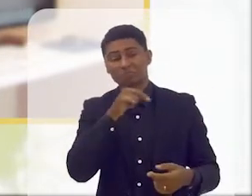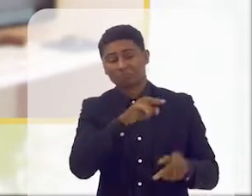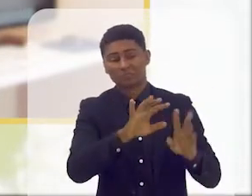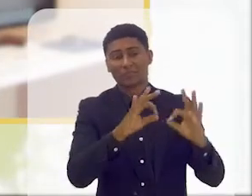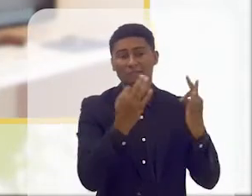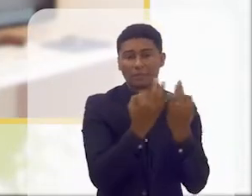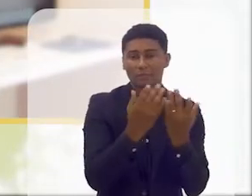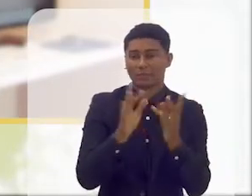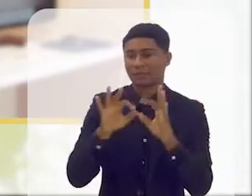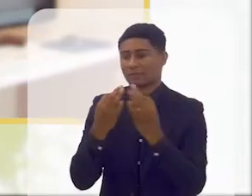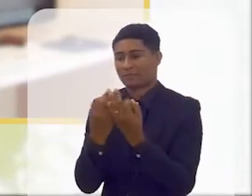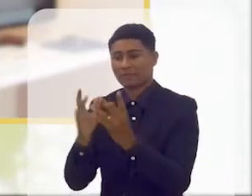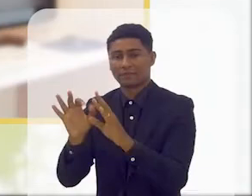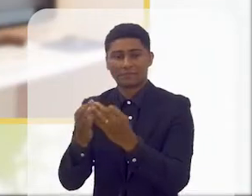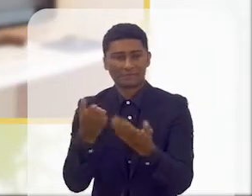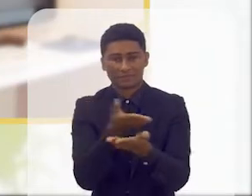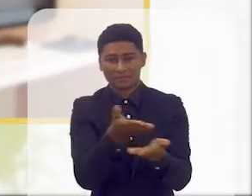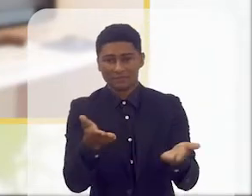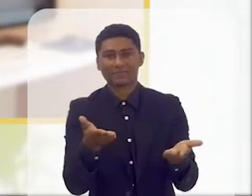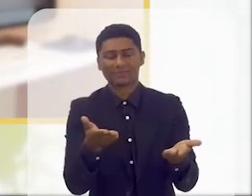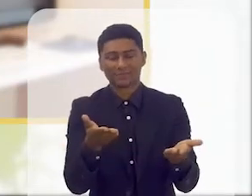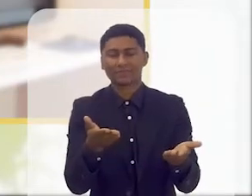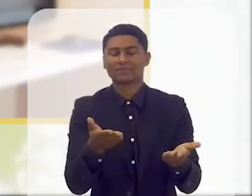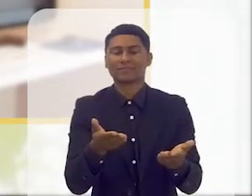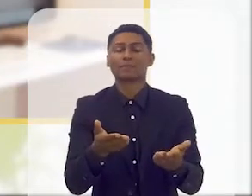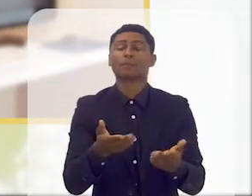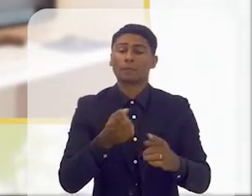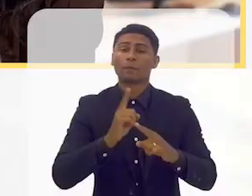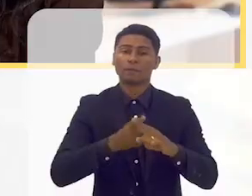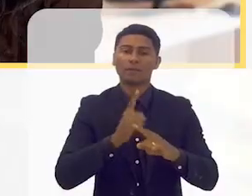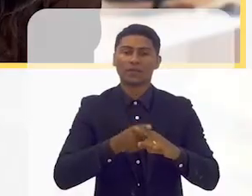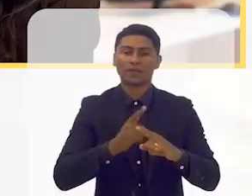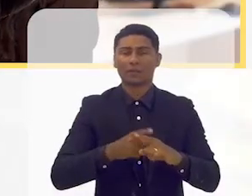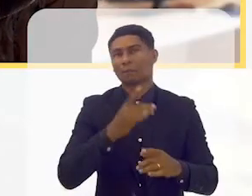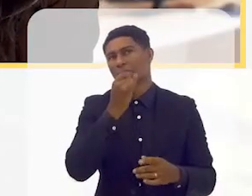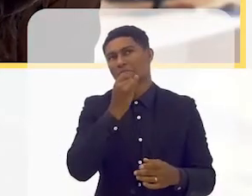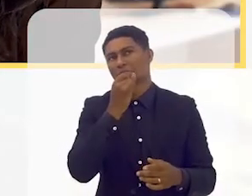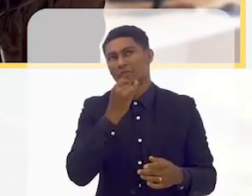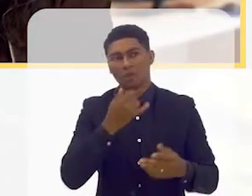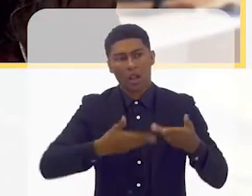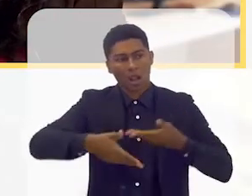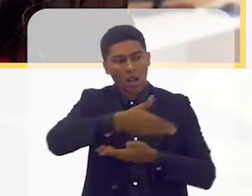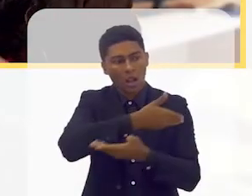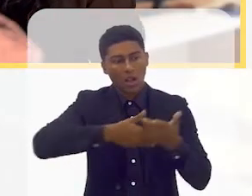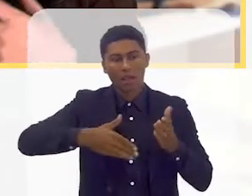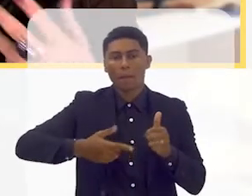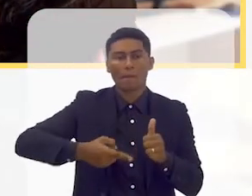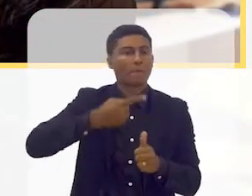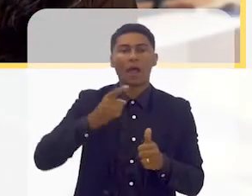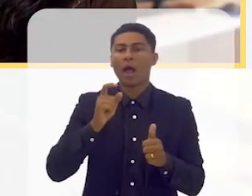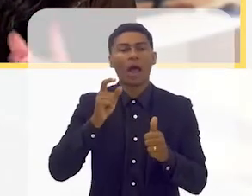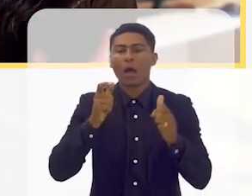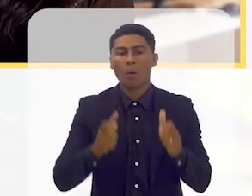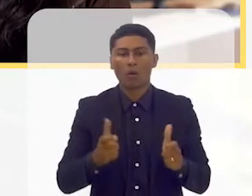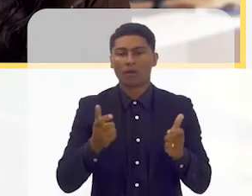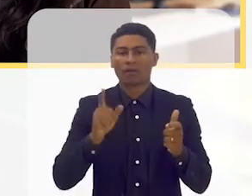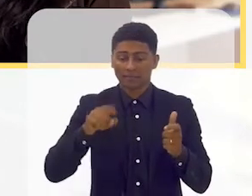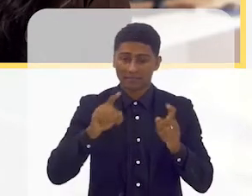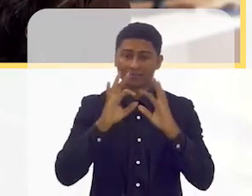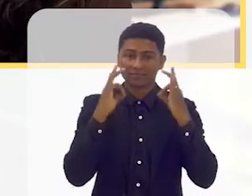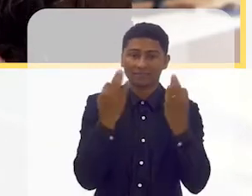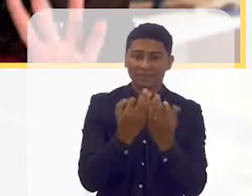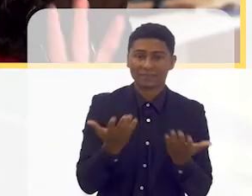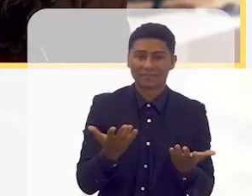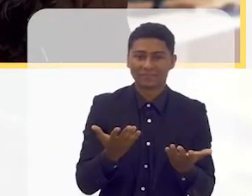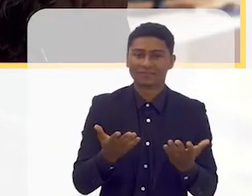família, na maioria das vezes, porque é o primeiro grupo social que a gente participa. Então, o que um... Eu costumo brincar,